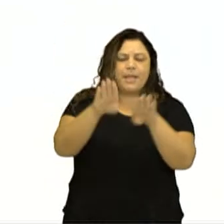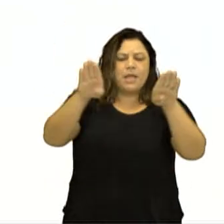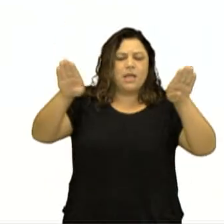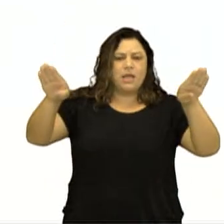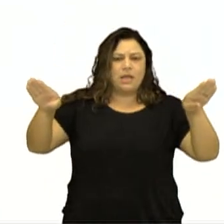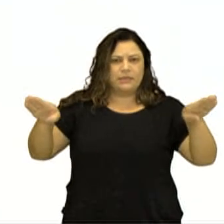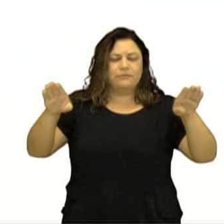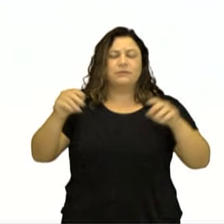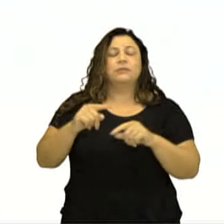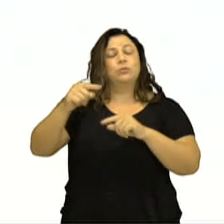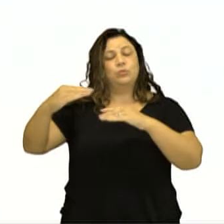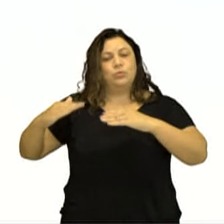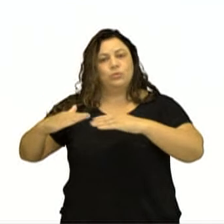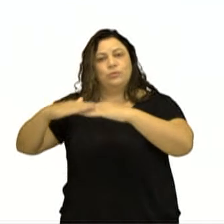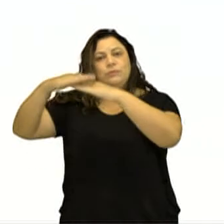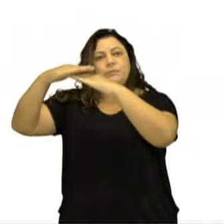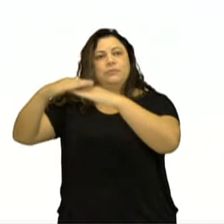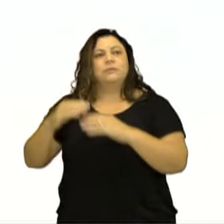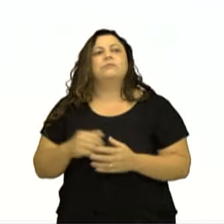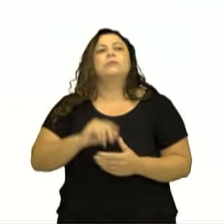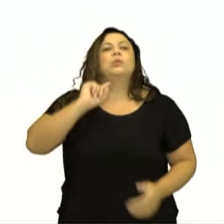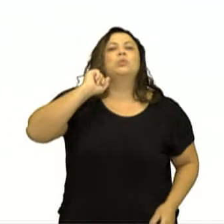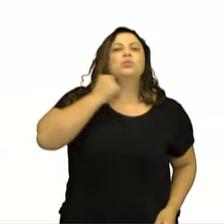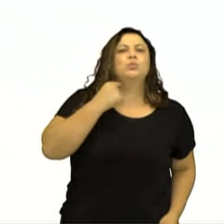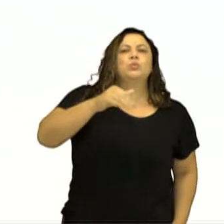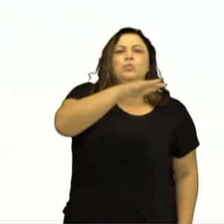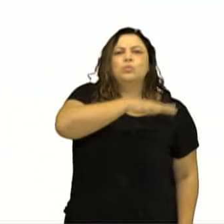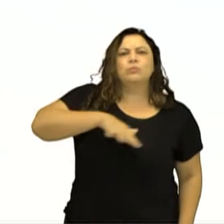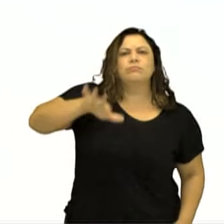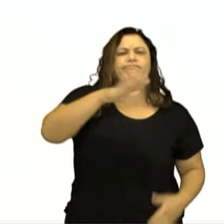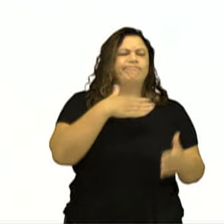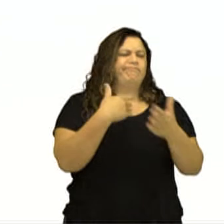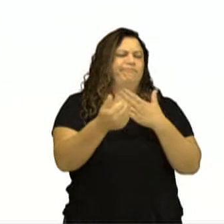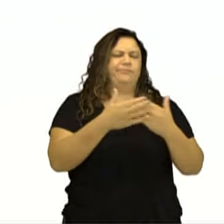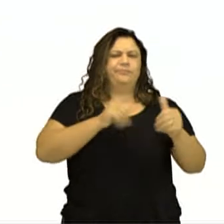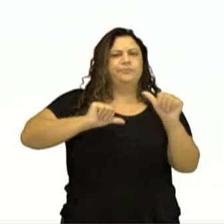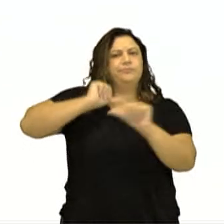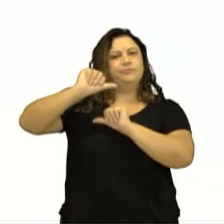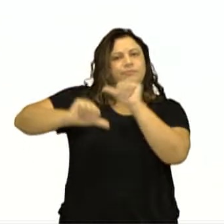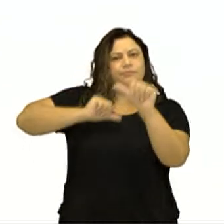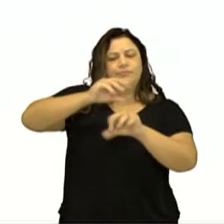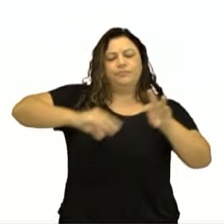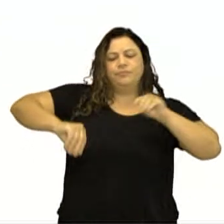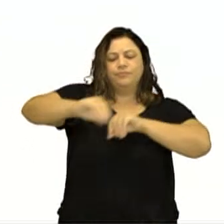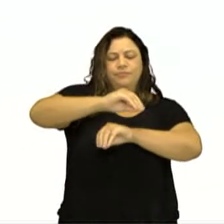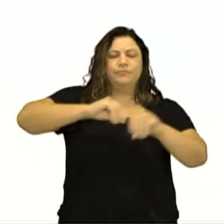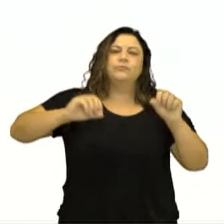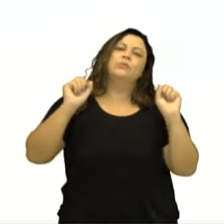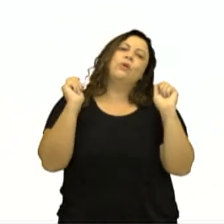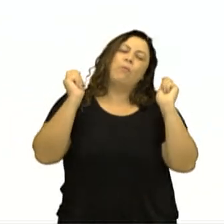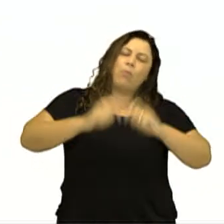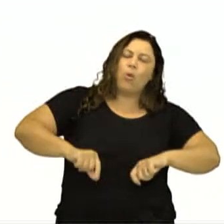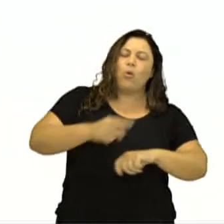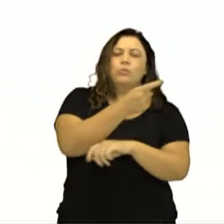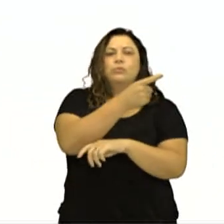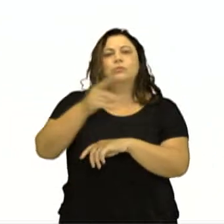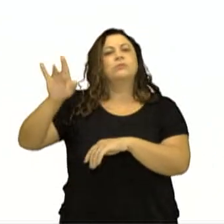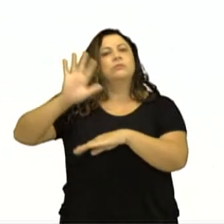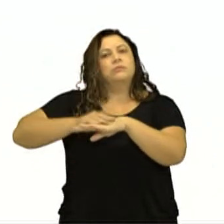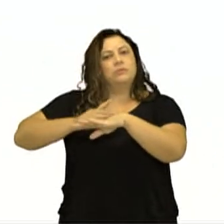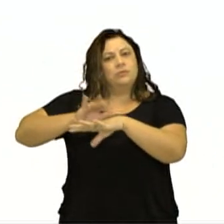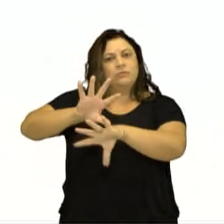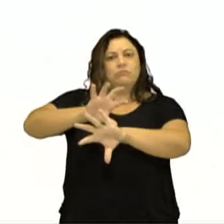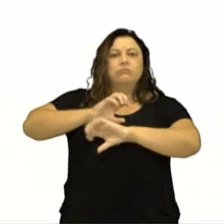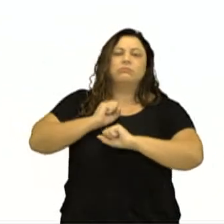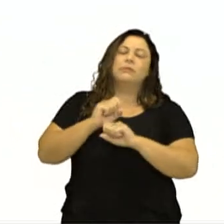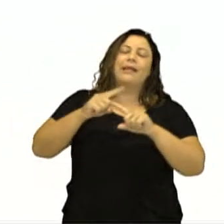ou se aproximando. Poluição é qualquer alteração do solo que pode ou não causar doenças, mas